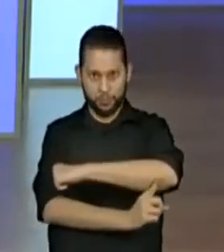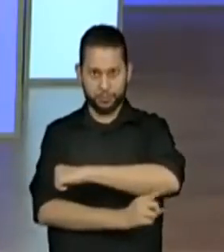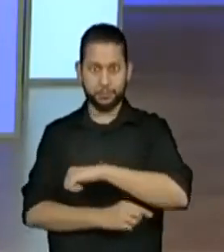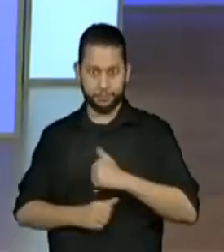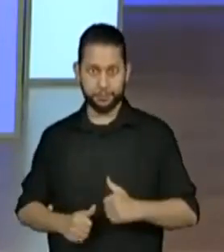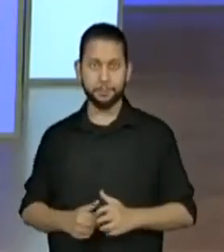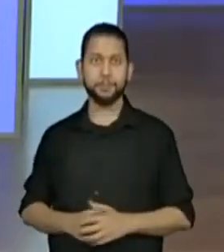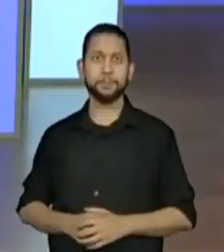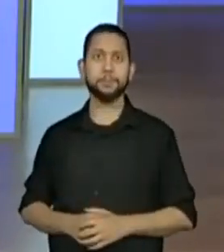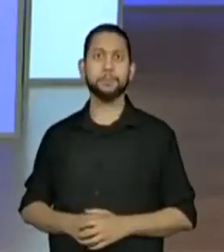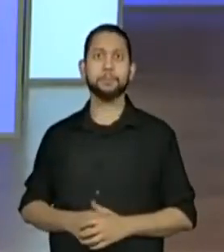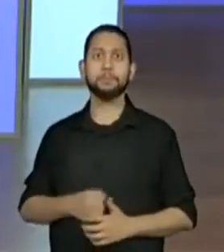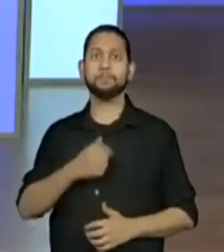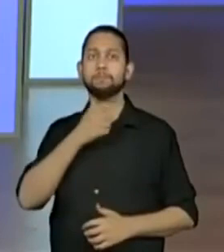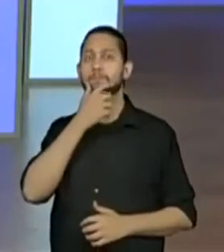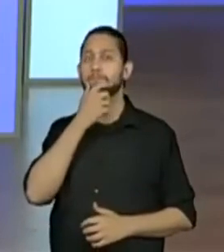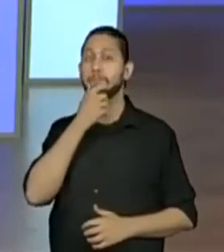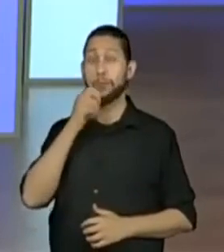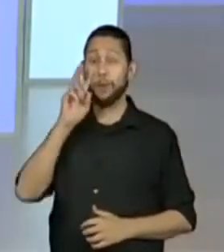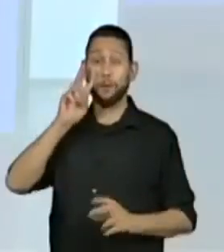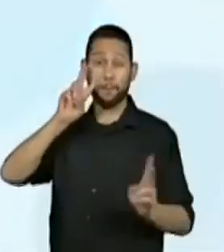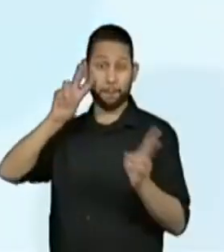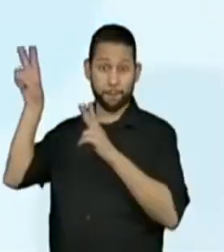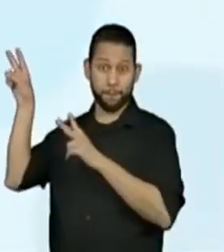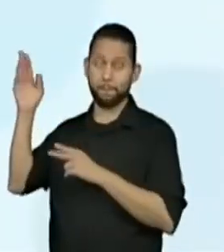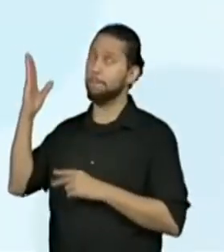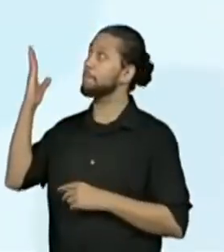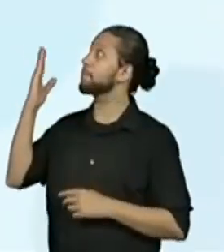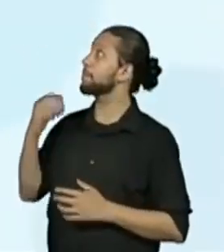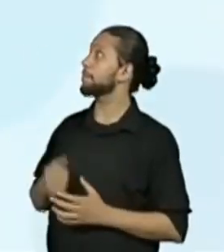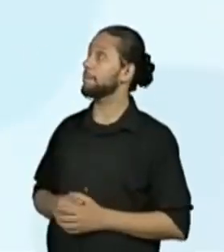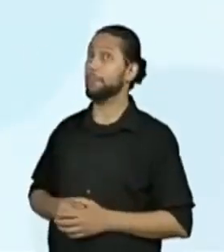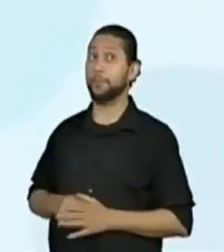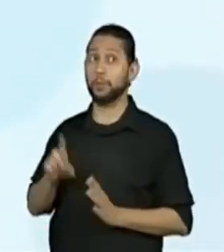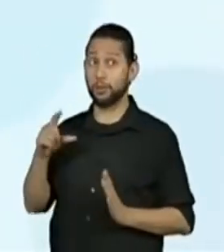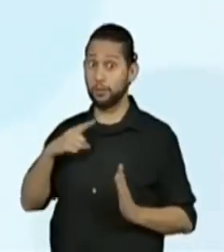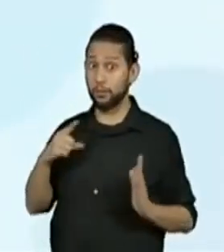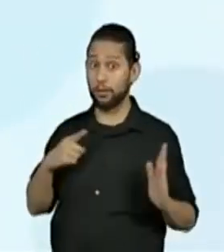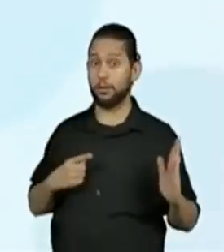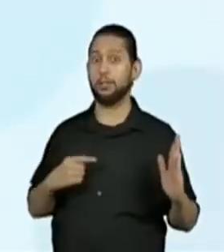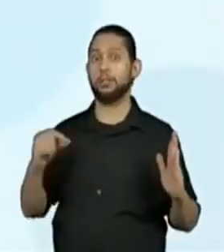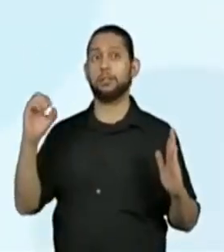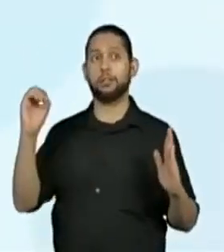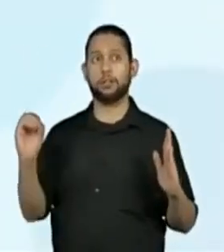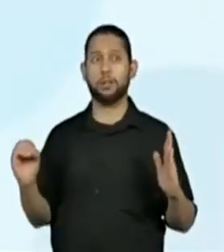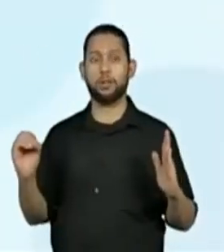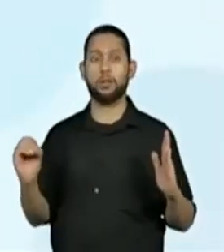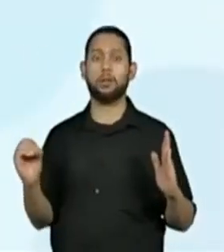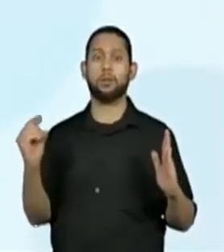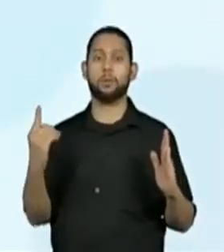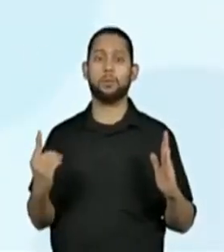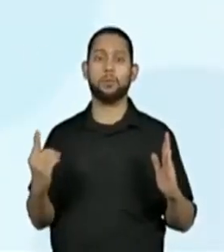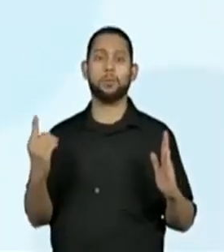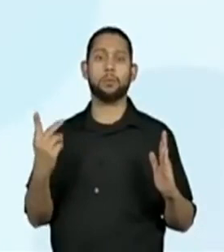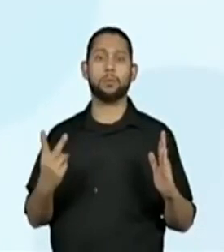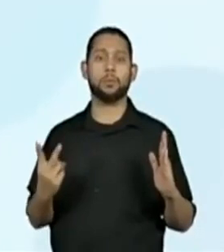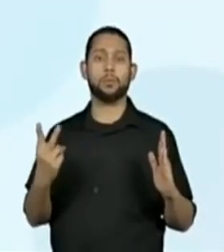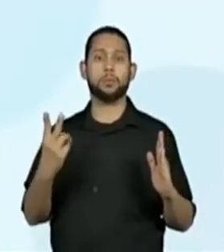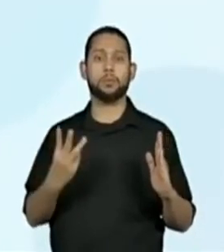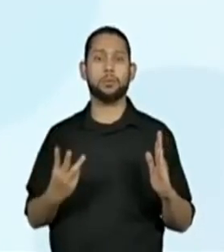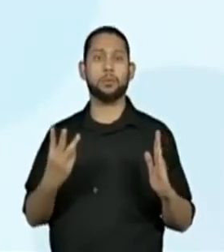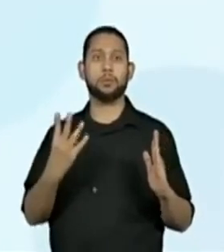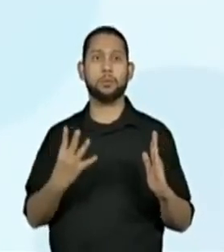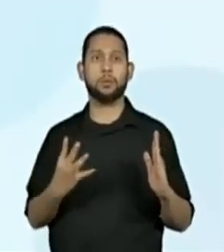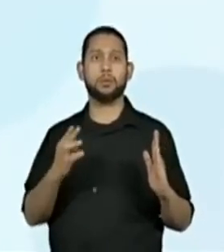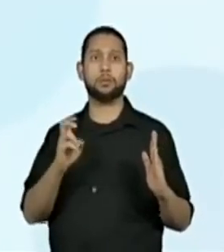para a nossa próxima tela. Observe uma reta numérica, em que eu tenho 0, 1, 2, 3,